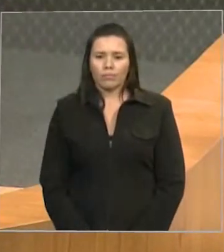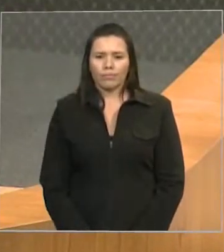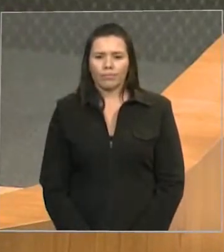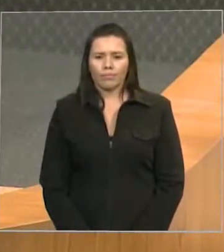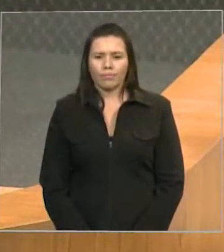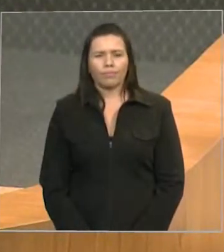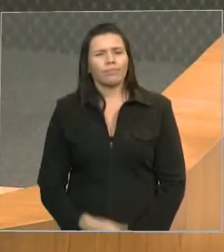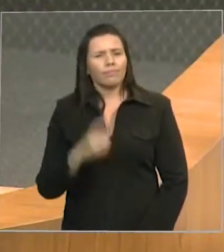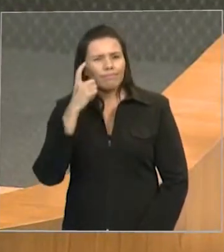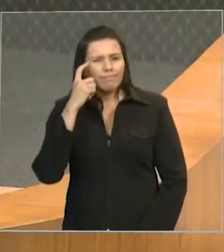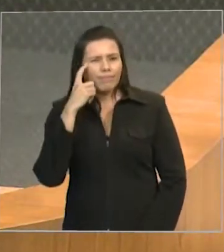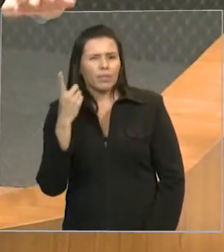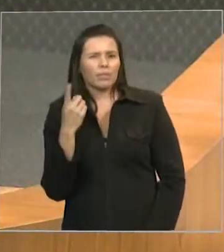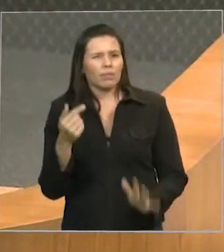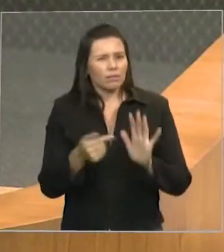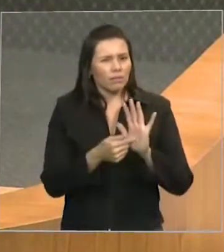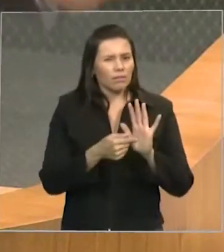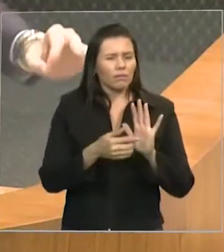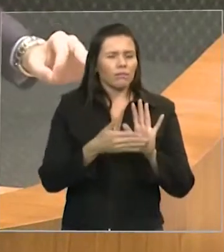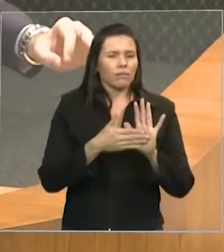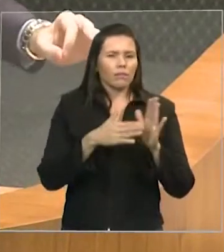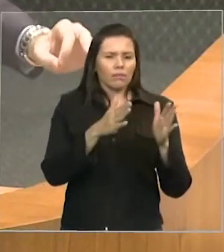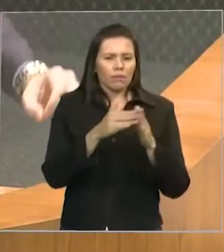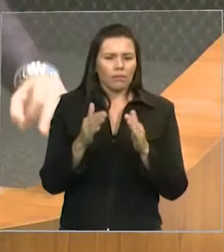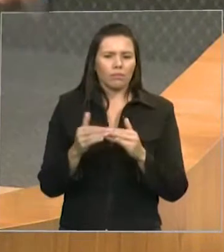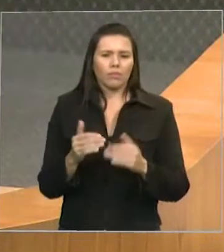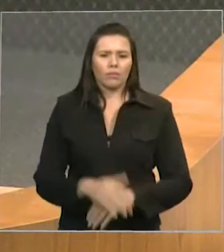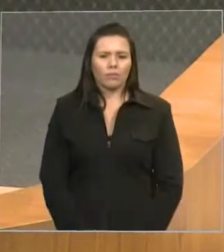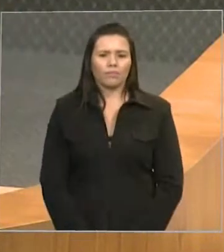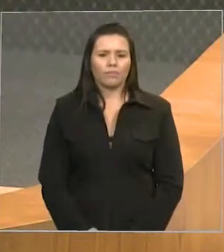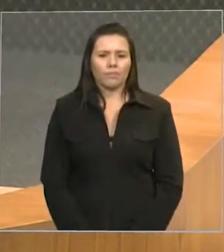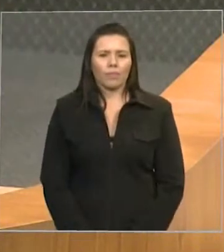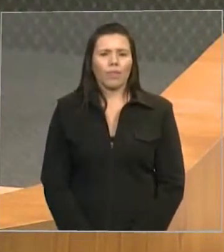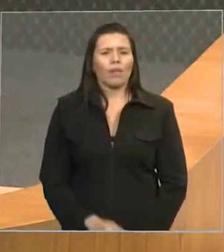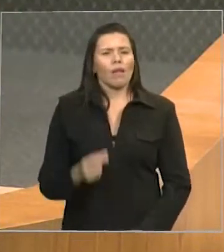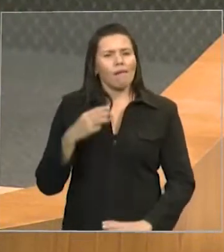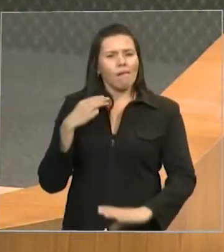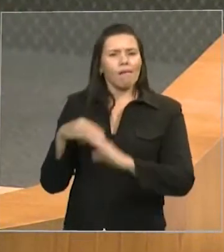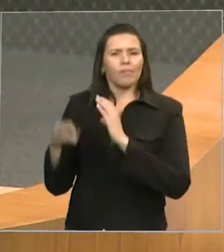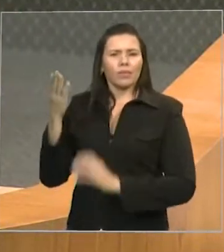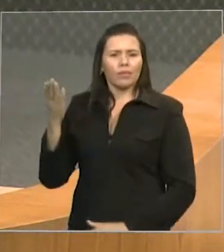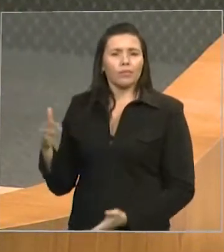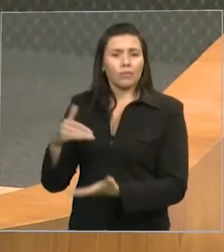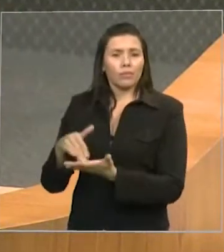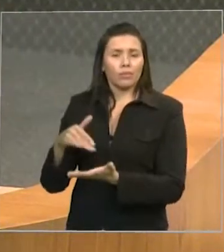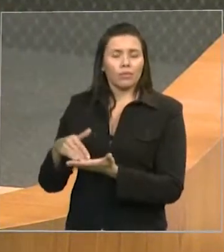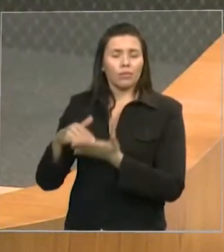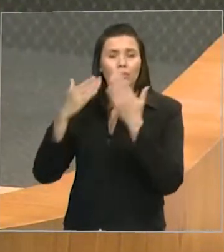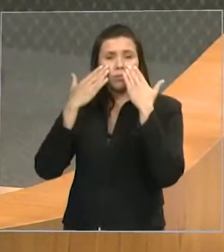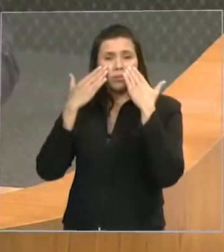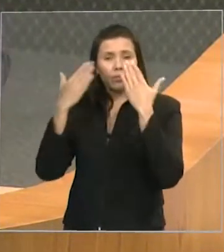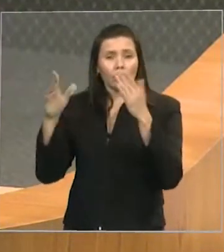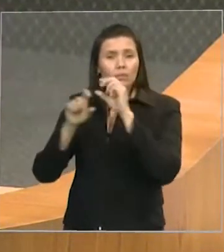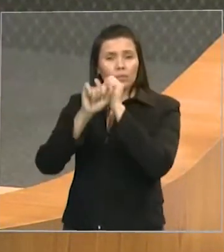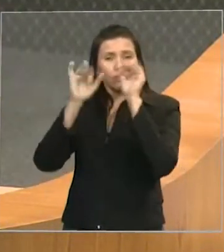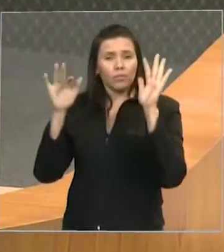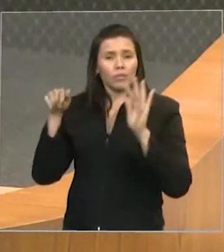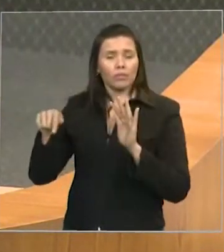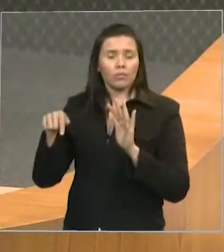requerimento. Ele é direcionado ao secretário de transparência do Estado do Maranhão